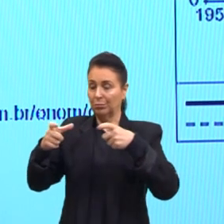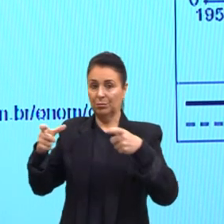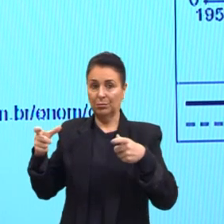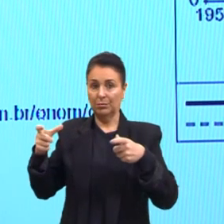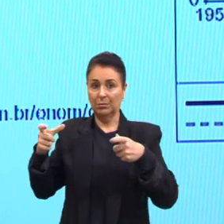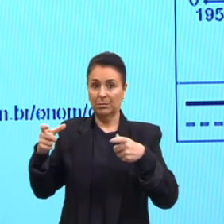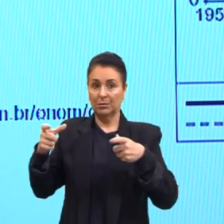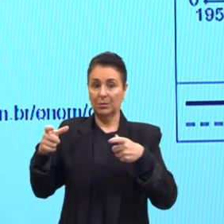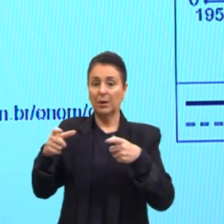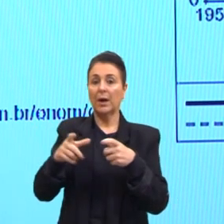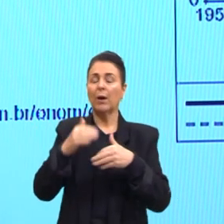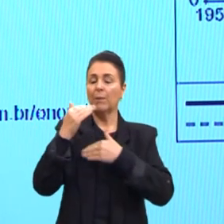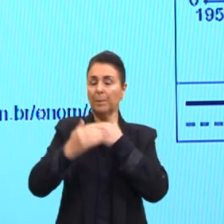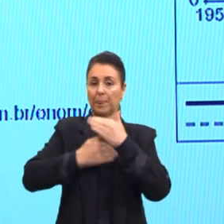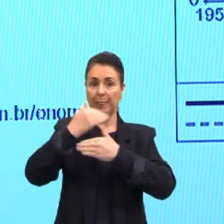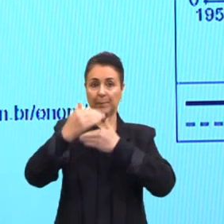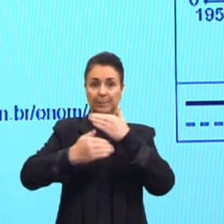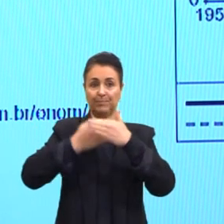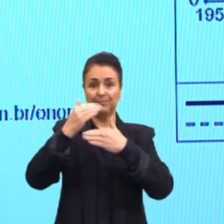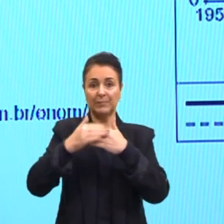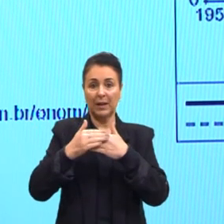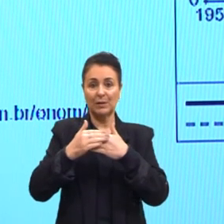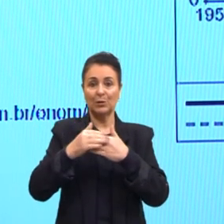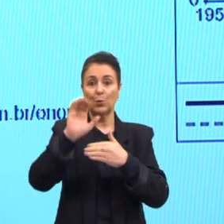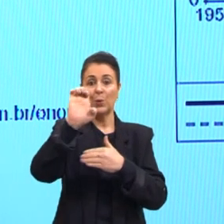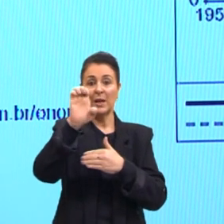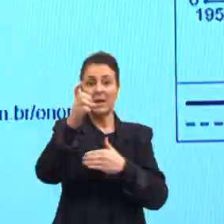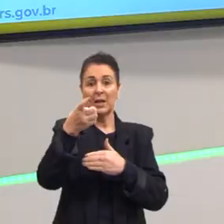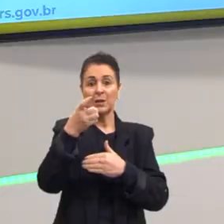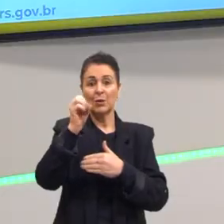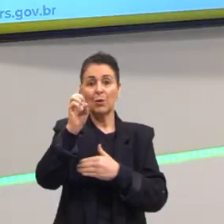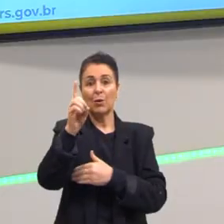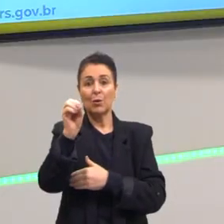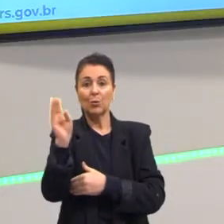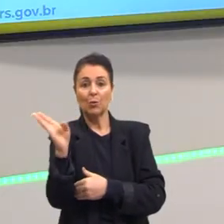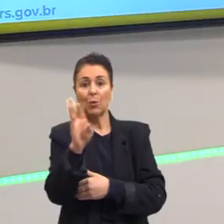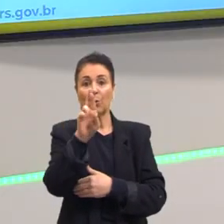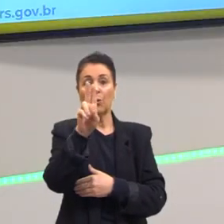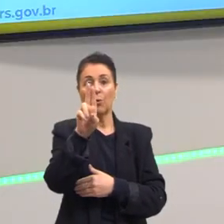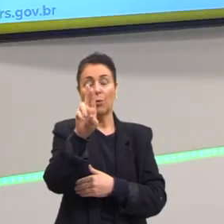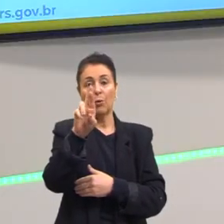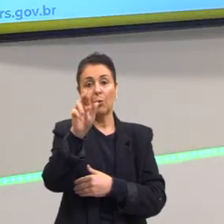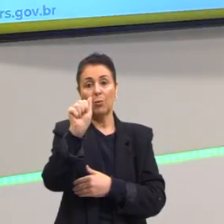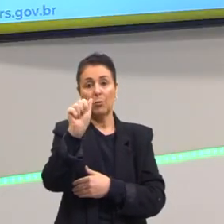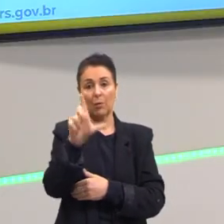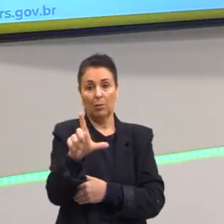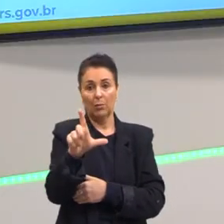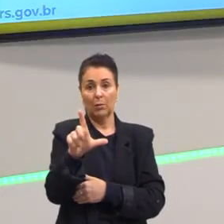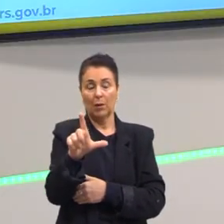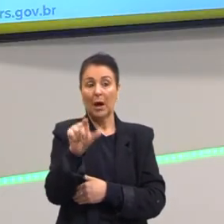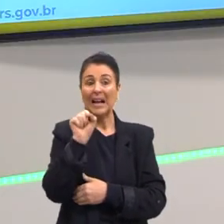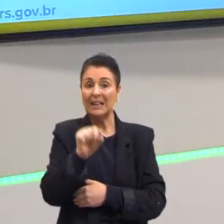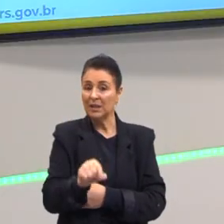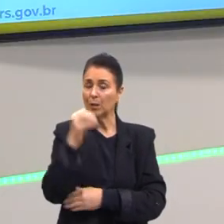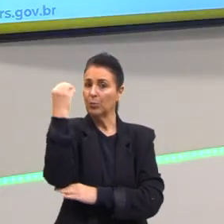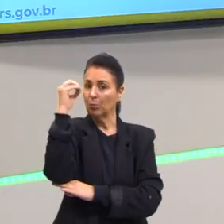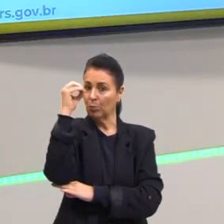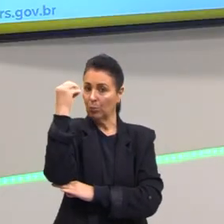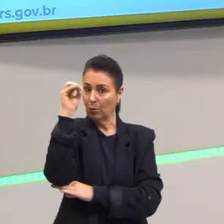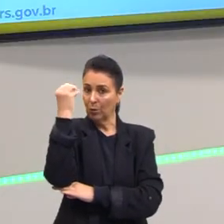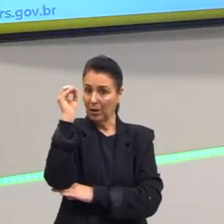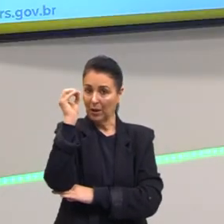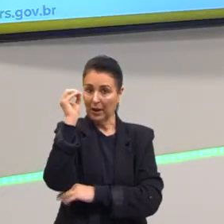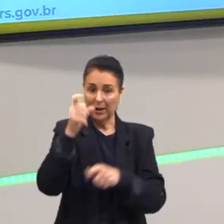do processo do êxodo rural. E isso prova que a nossa grande Porto Alegre, a nossa grande Porto Alegre é composta por